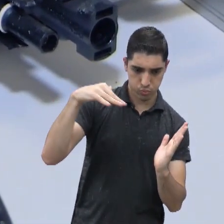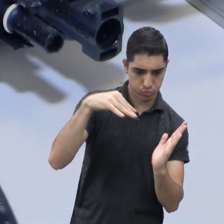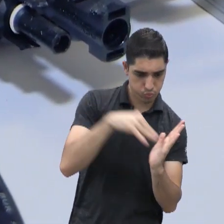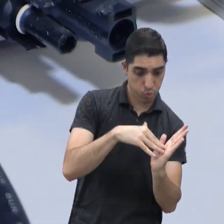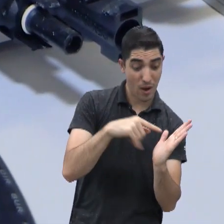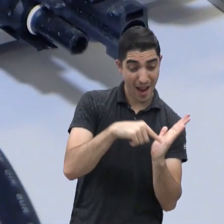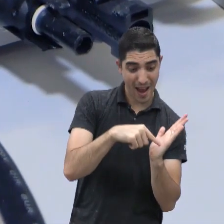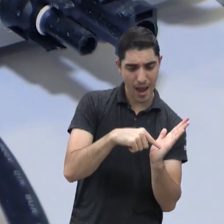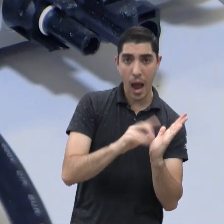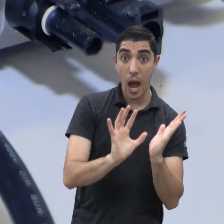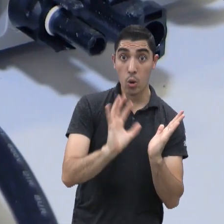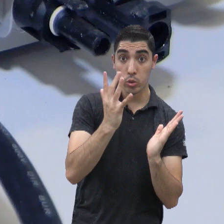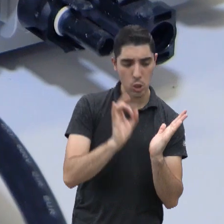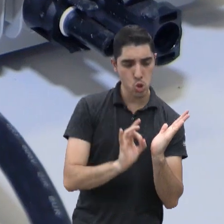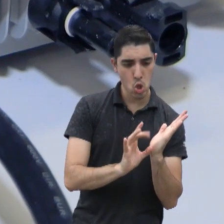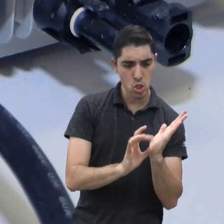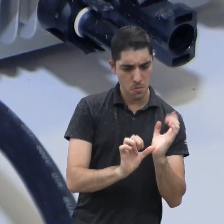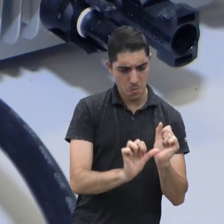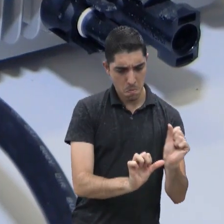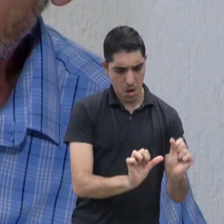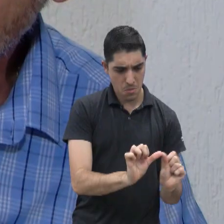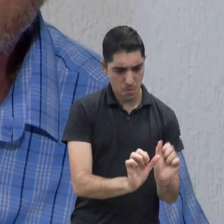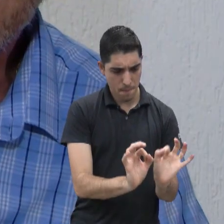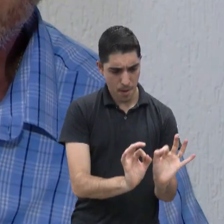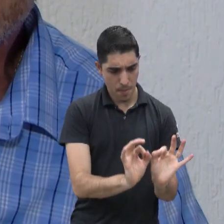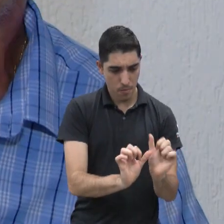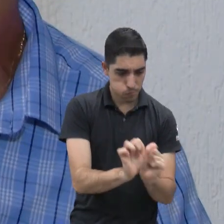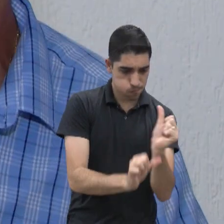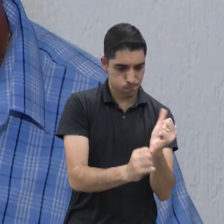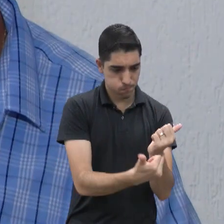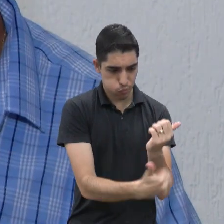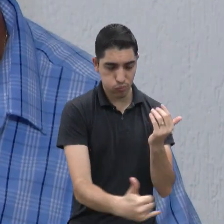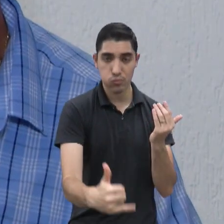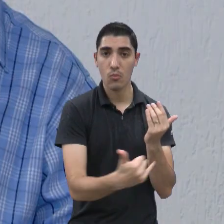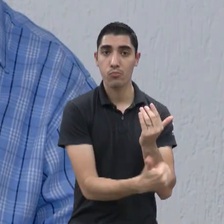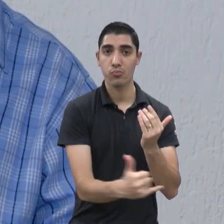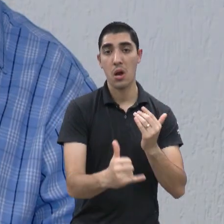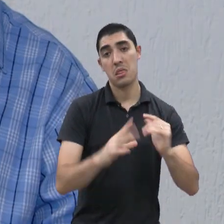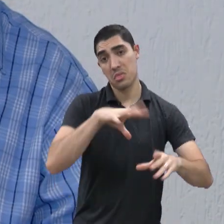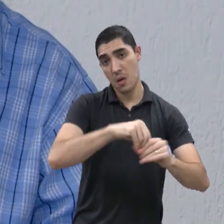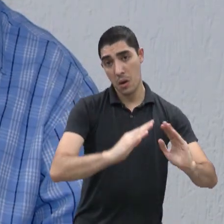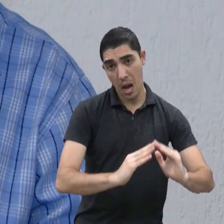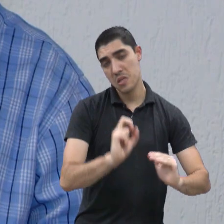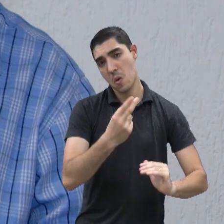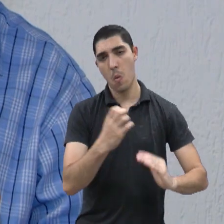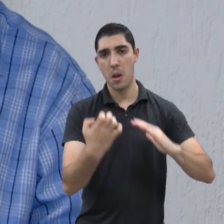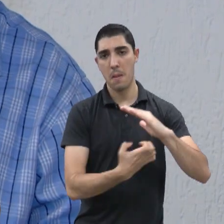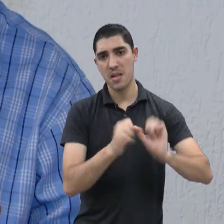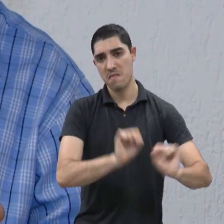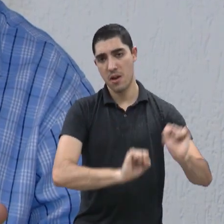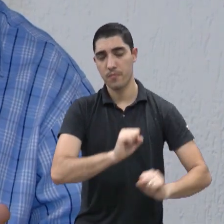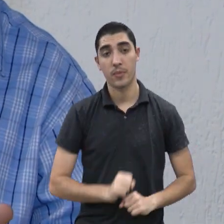passa pelo inversor e joga para a corrente elétrica das residências ou das indústrias. O engenheiro Júlio César